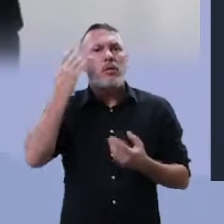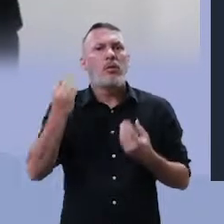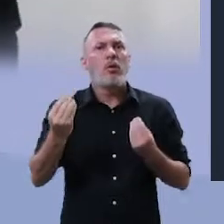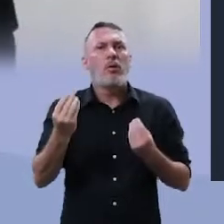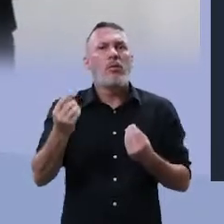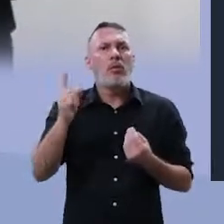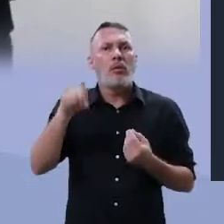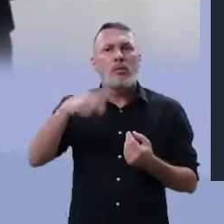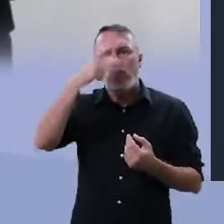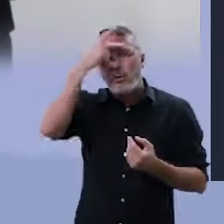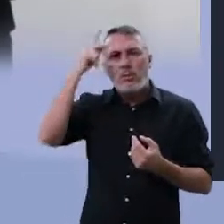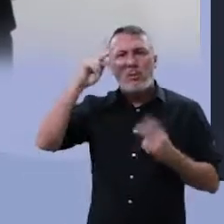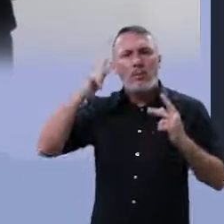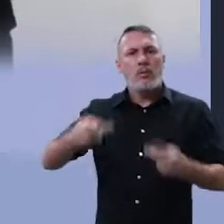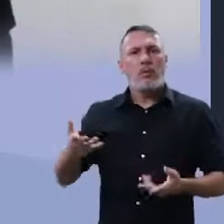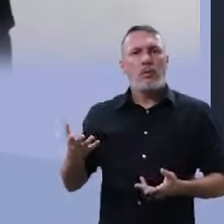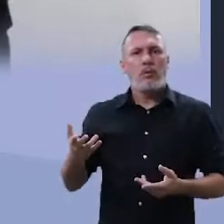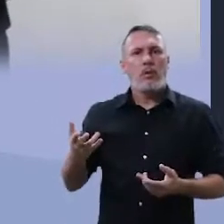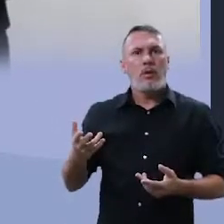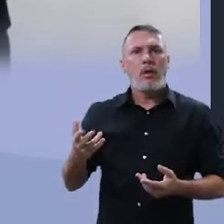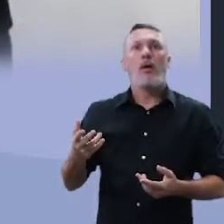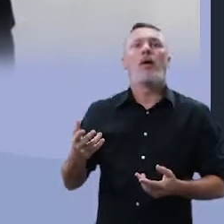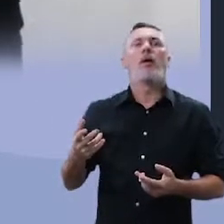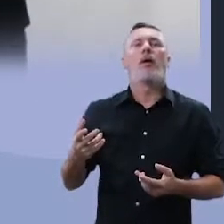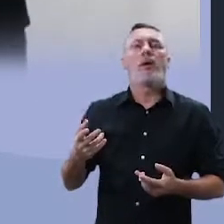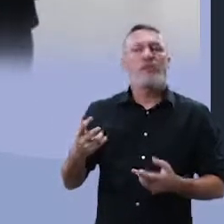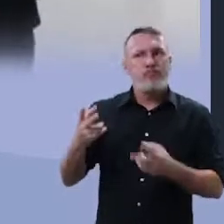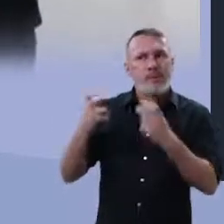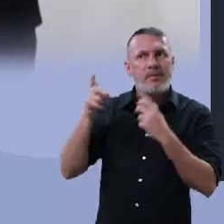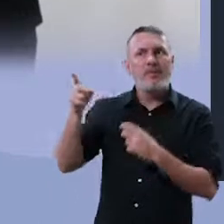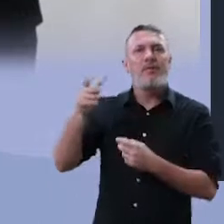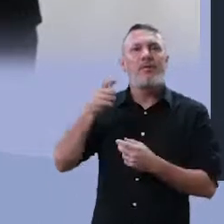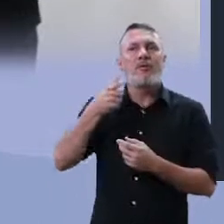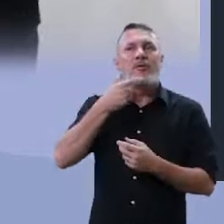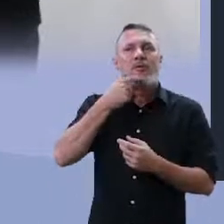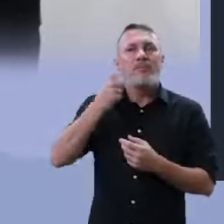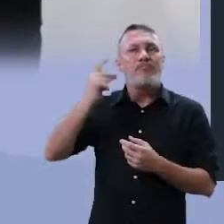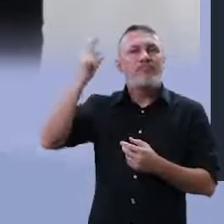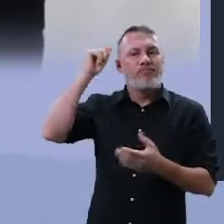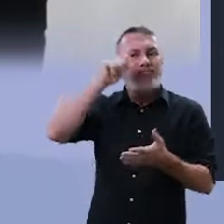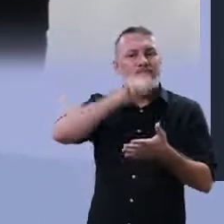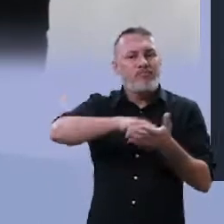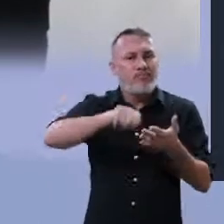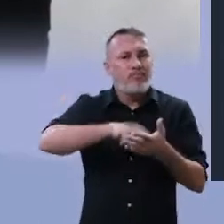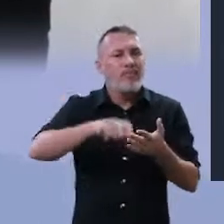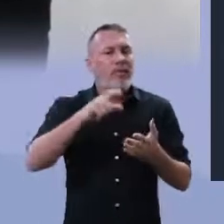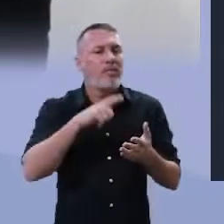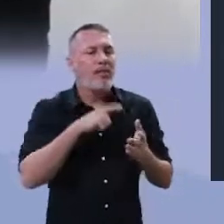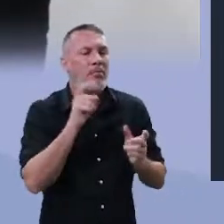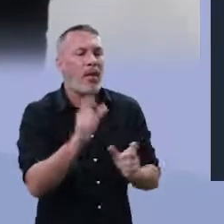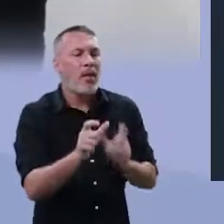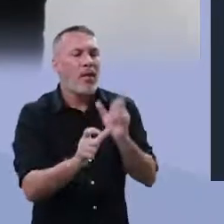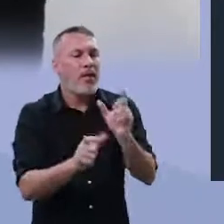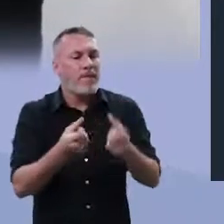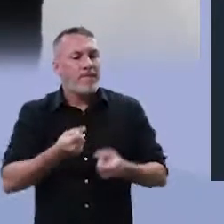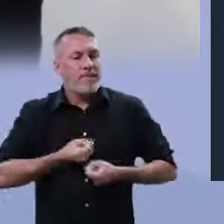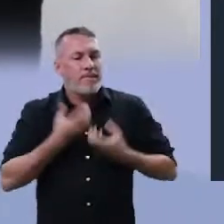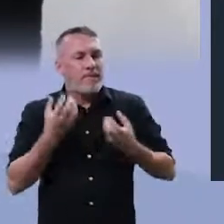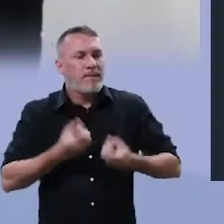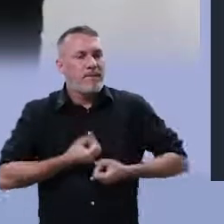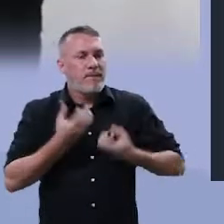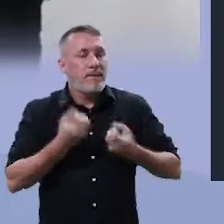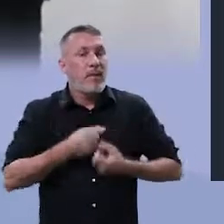era um homem. Então você vê que Manuel Bandeira, a partir de uma linguagem conotativa, nos descreve